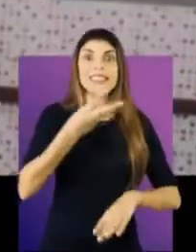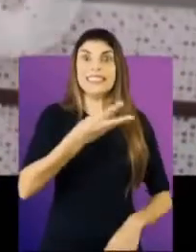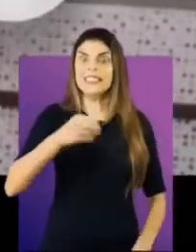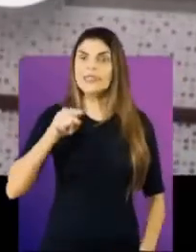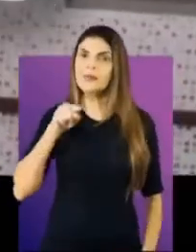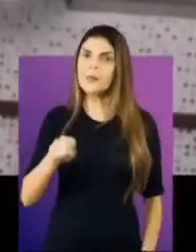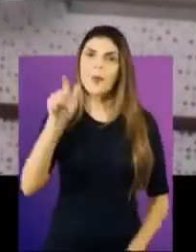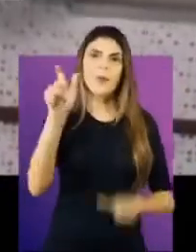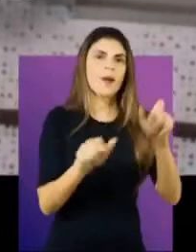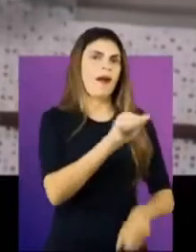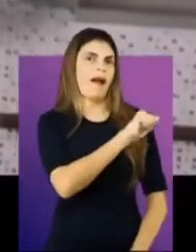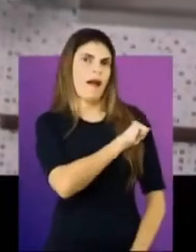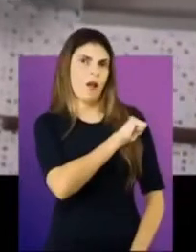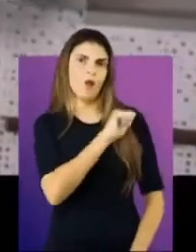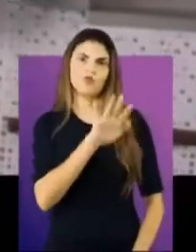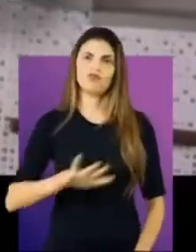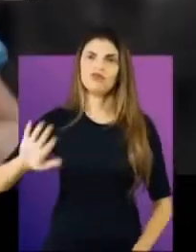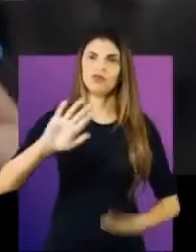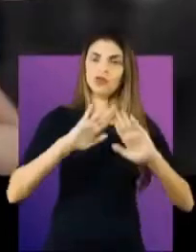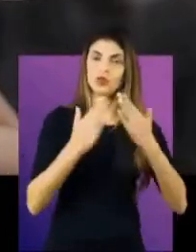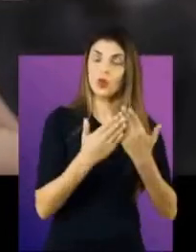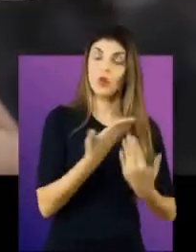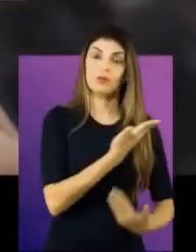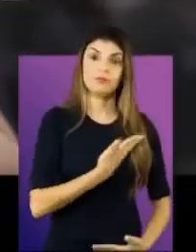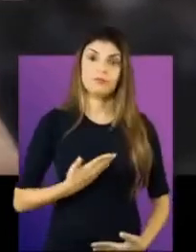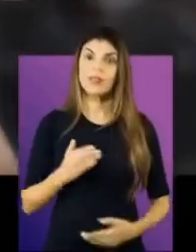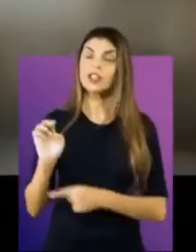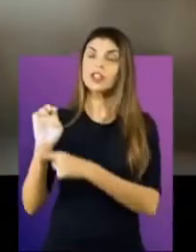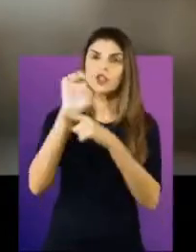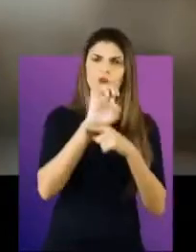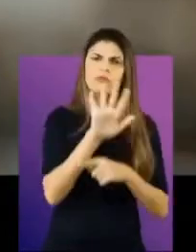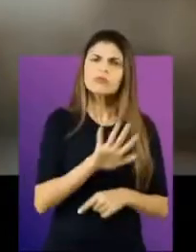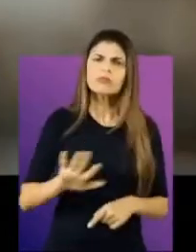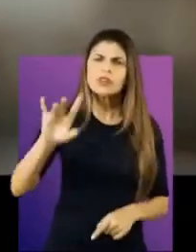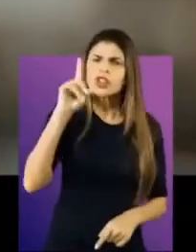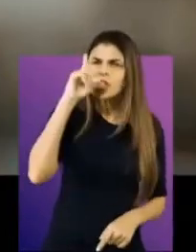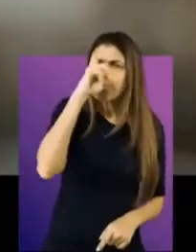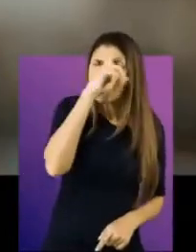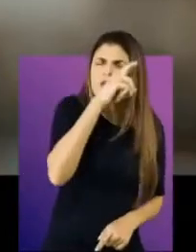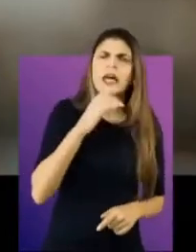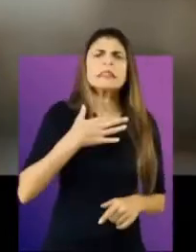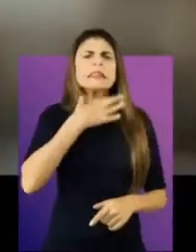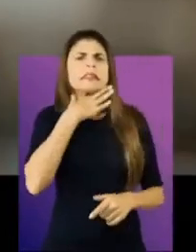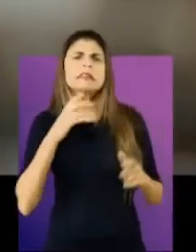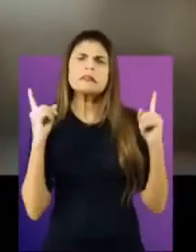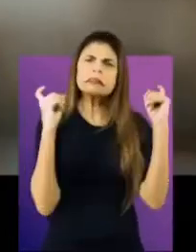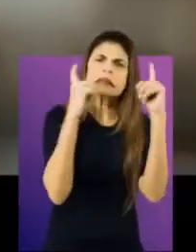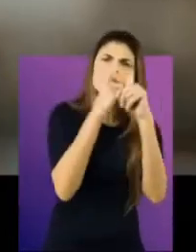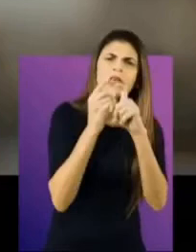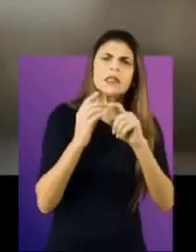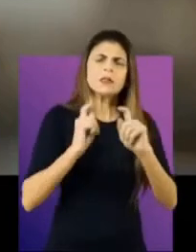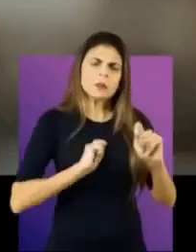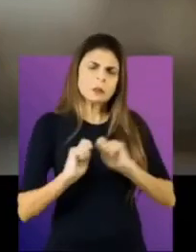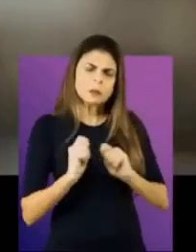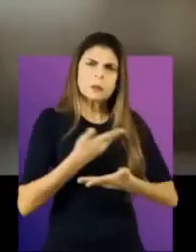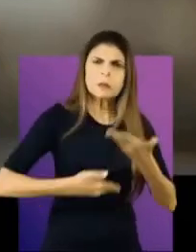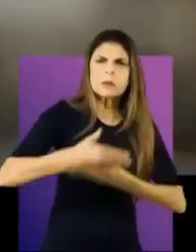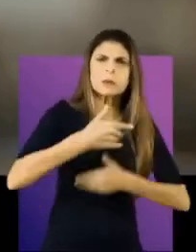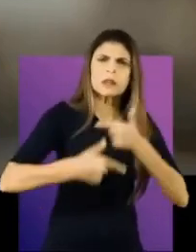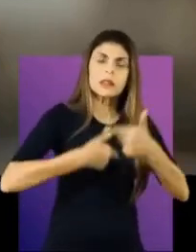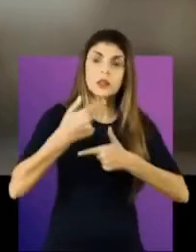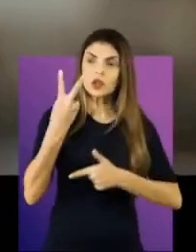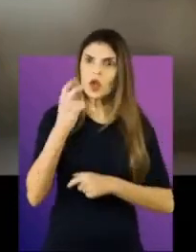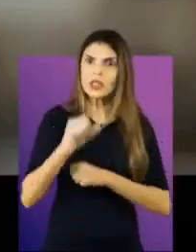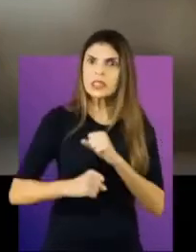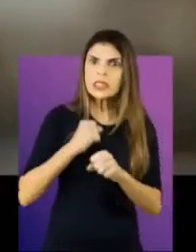higiênicos para mais de 300 mil alunas da rede estadual. Mesmo no meio de todas essas dificuldades, e governando